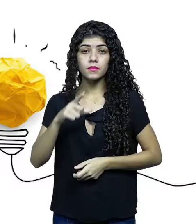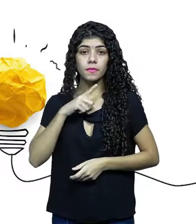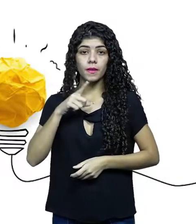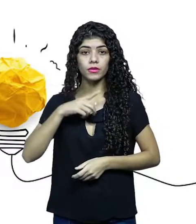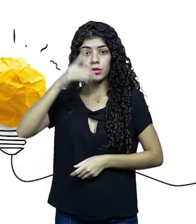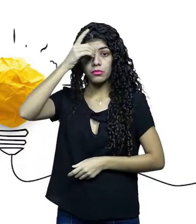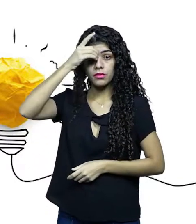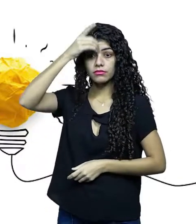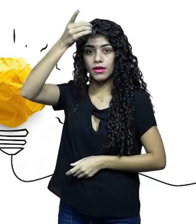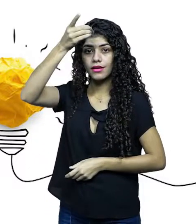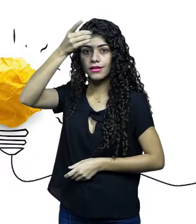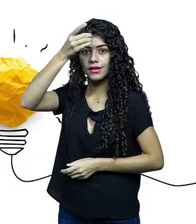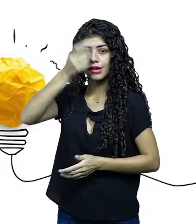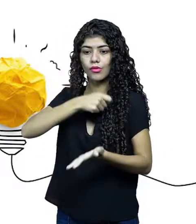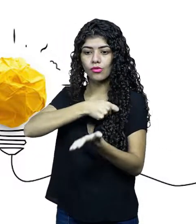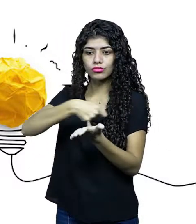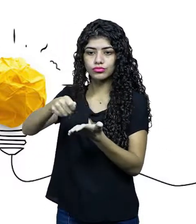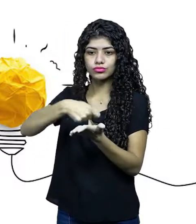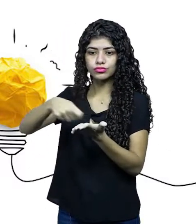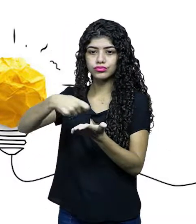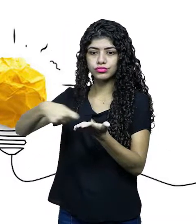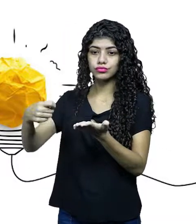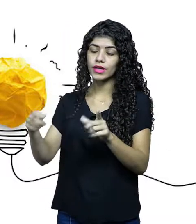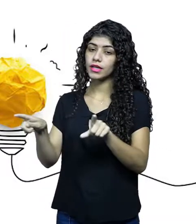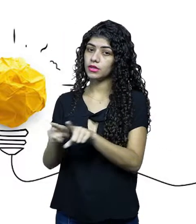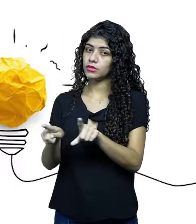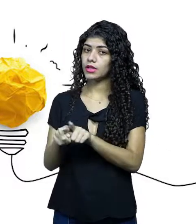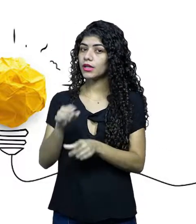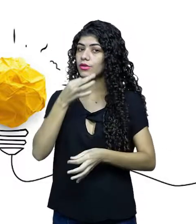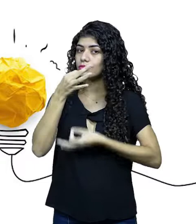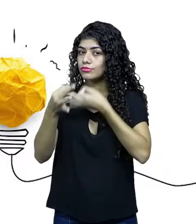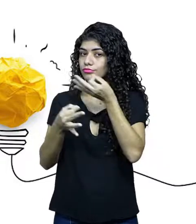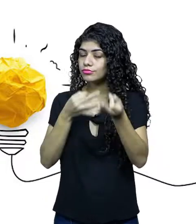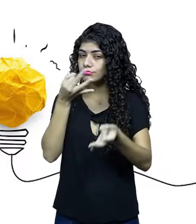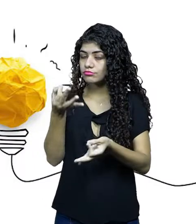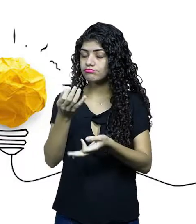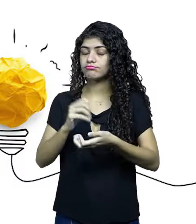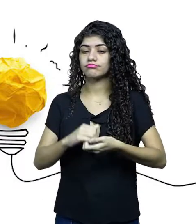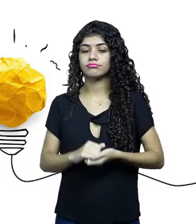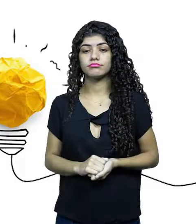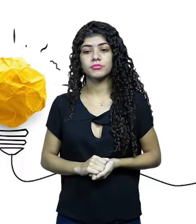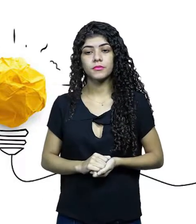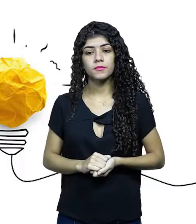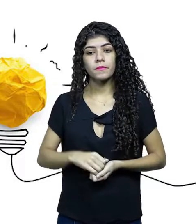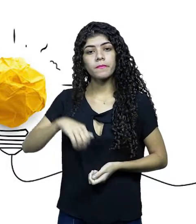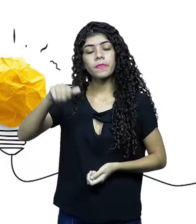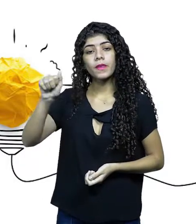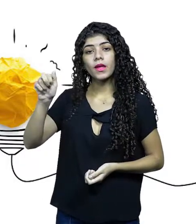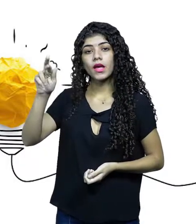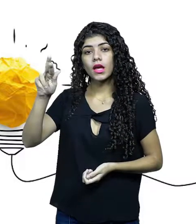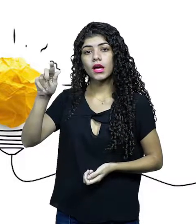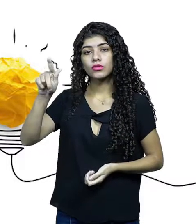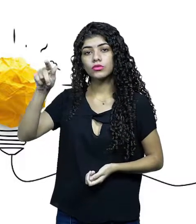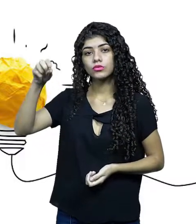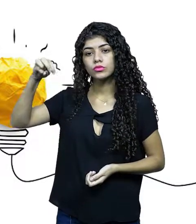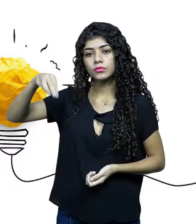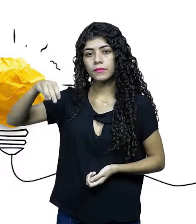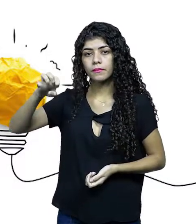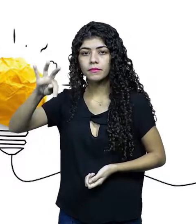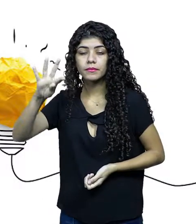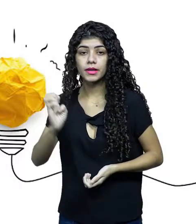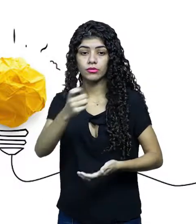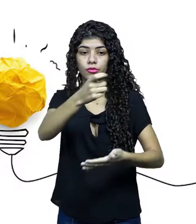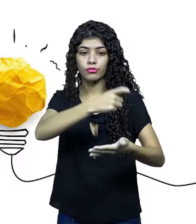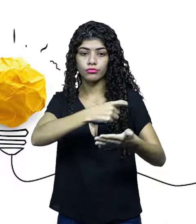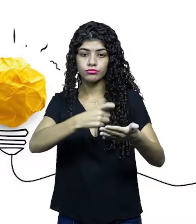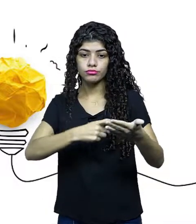uma ideia, eu coloco no papel, aí eu tenho um argumento. O argumento é um texto corrido que se assemelha a